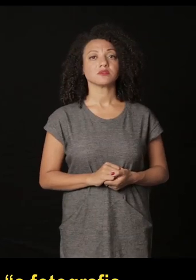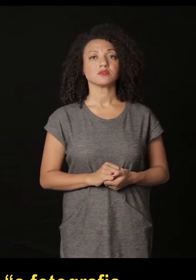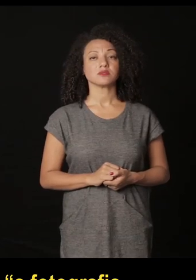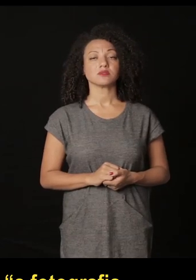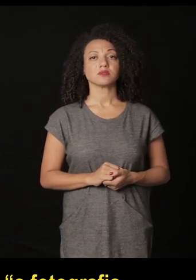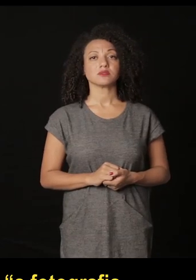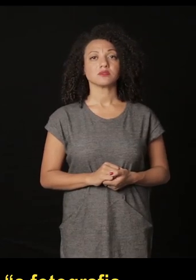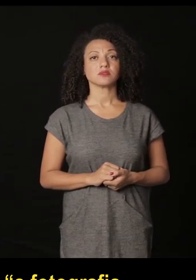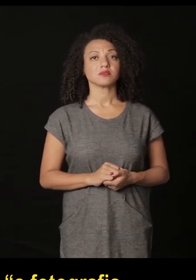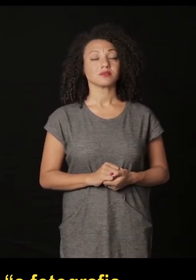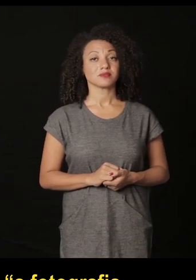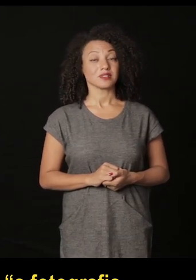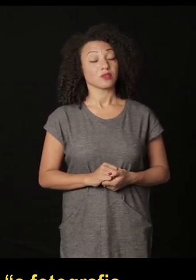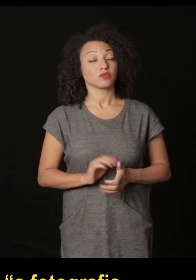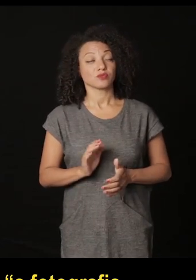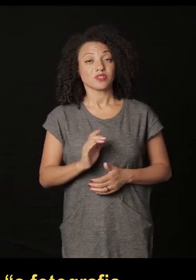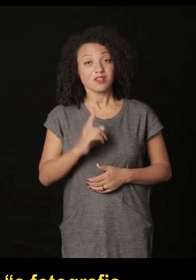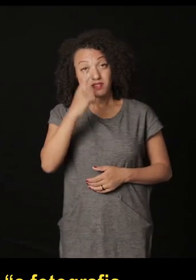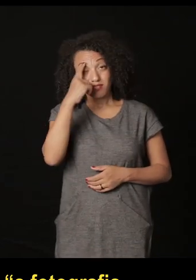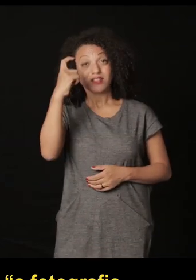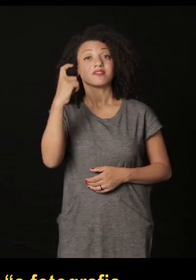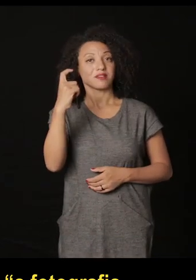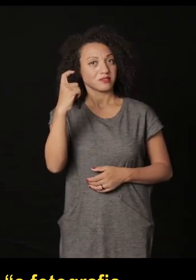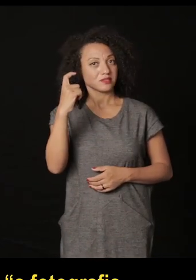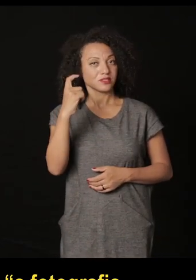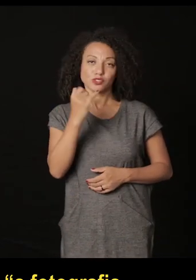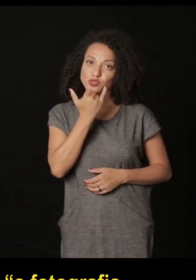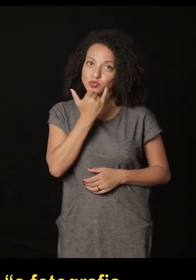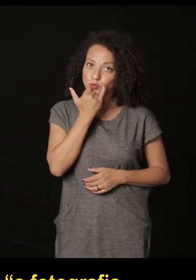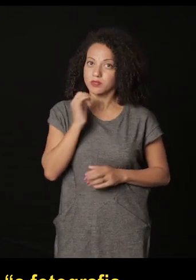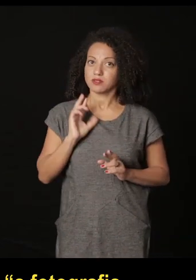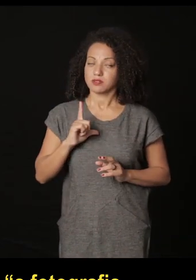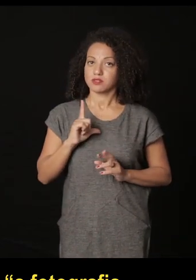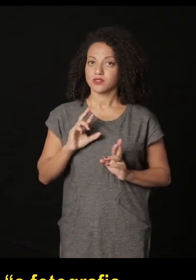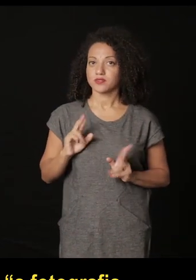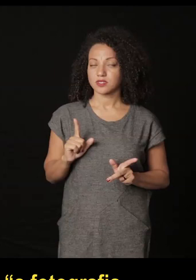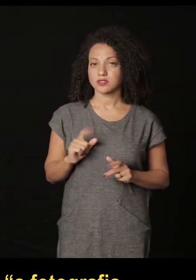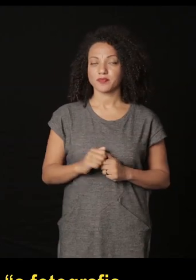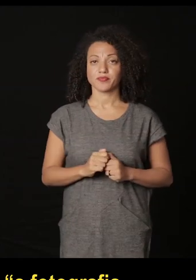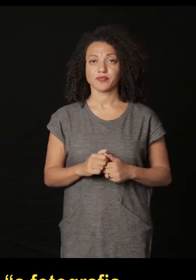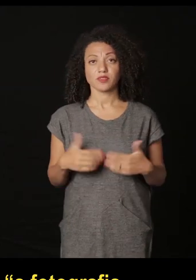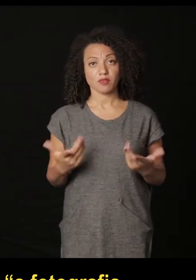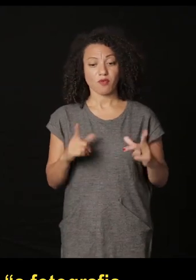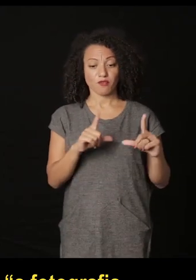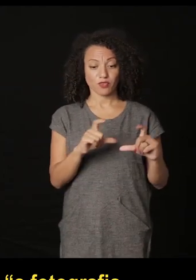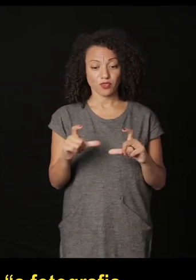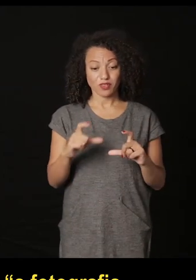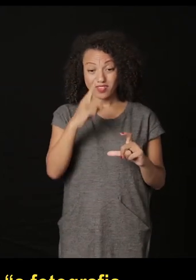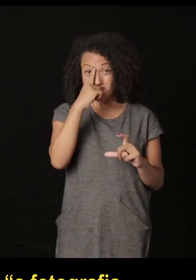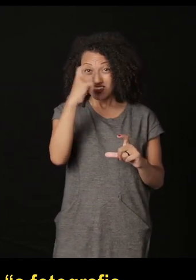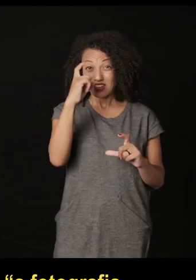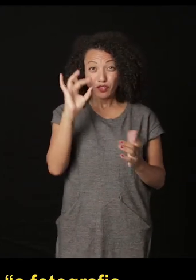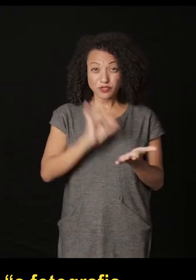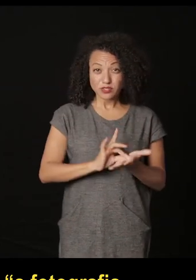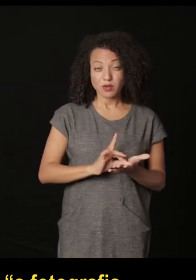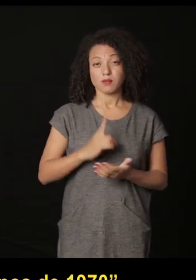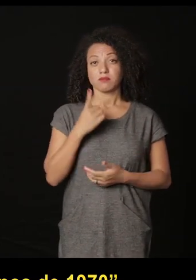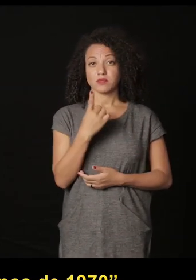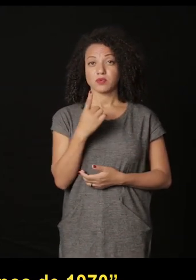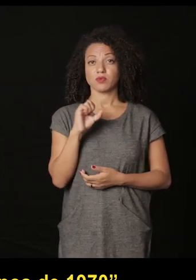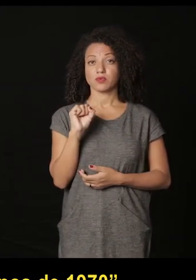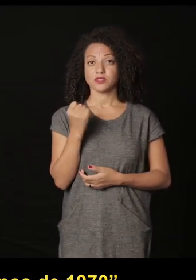diferença perdona então a fotografia foi inventada oficialmente em 1839